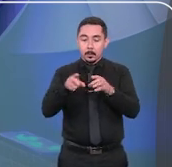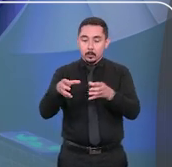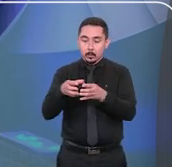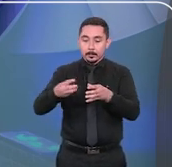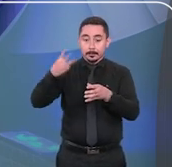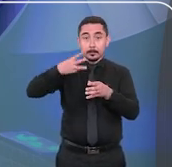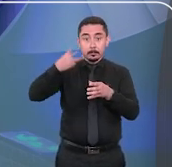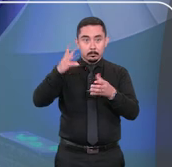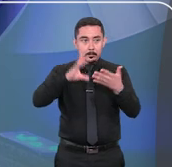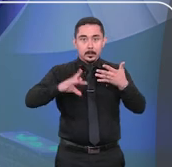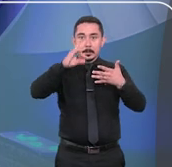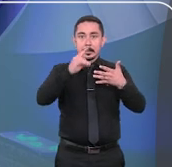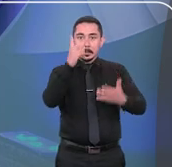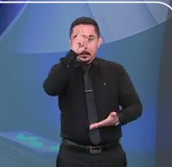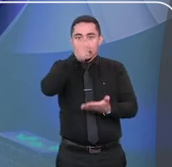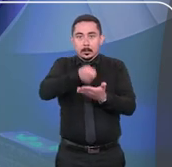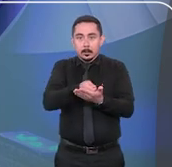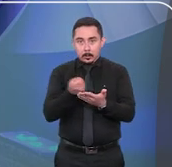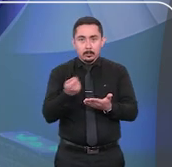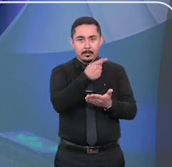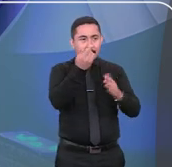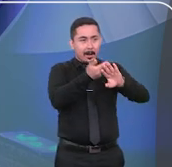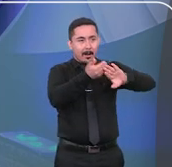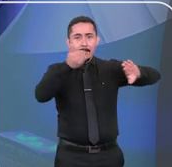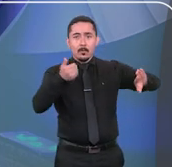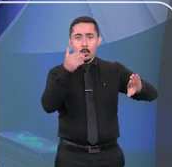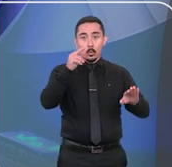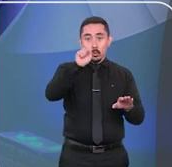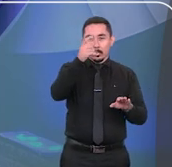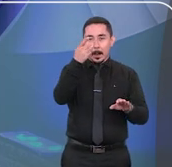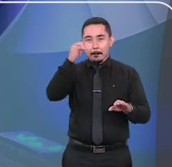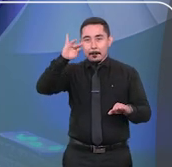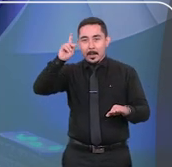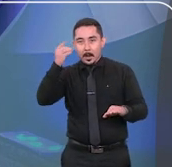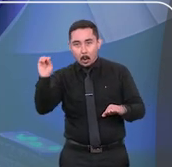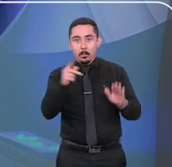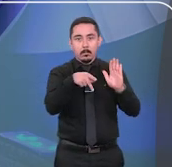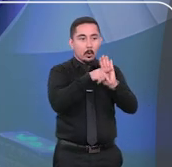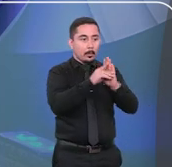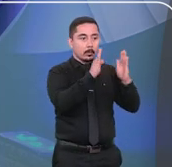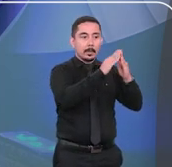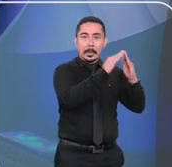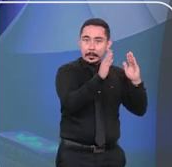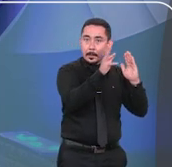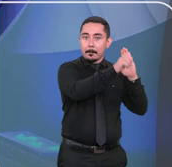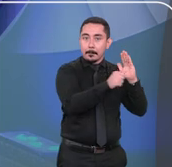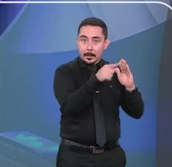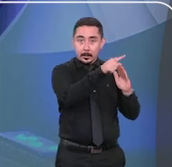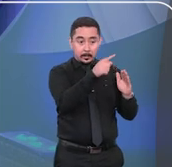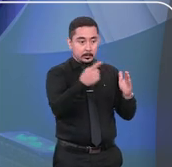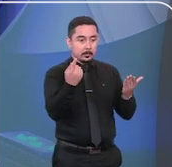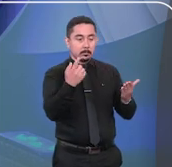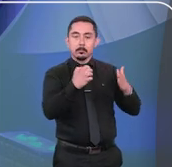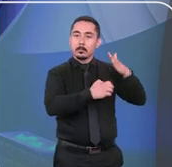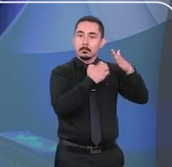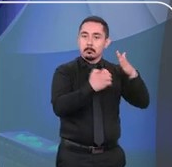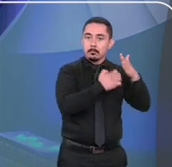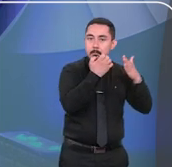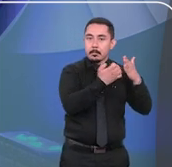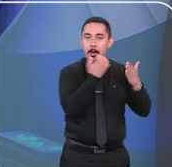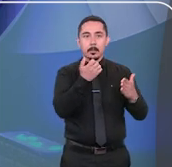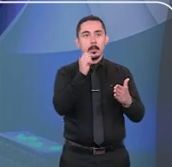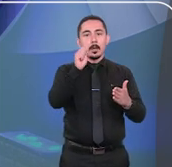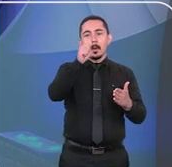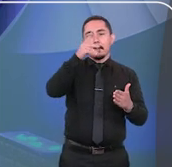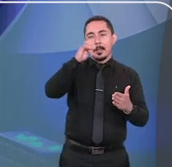turma, destaque para a decisão que afastou o uso capião de um imóvel de propriedade da Companhia de Saneamento Ambiental do Distrito